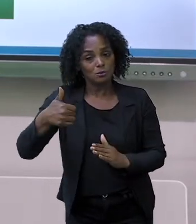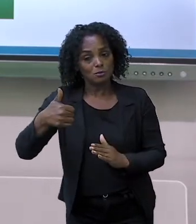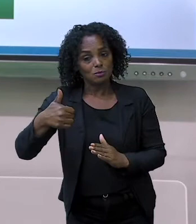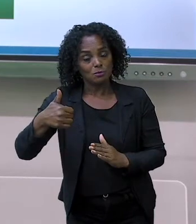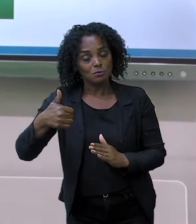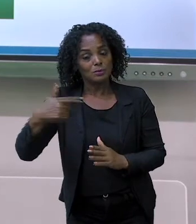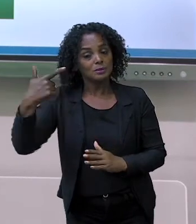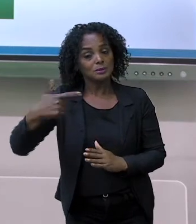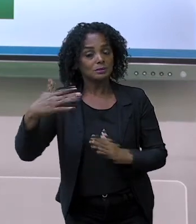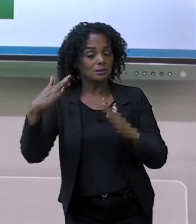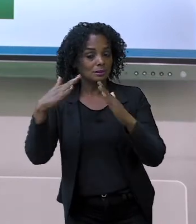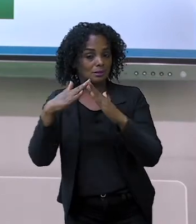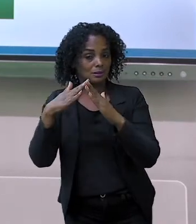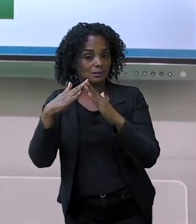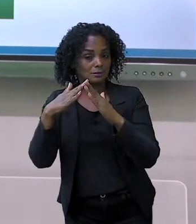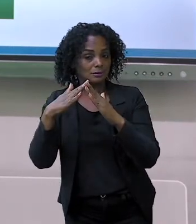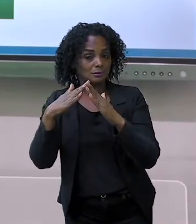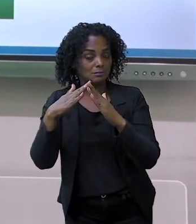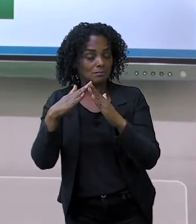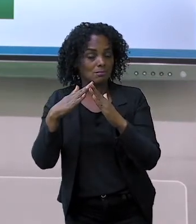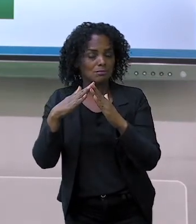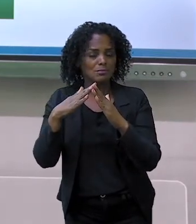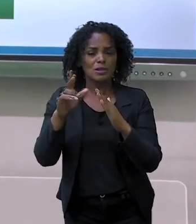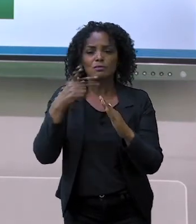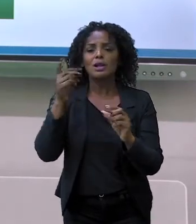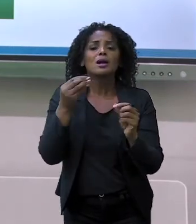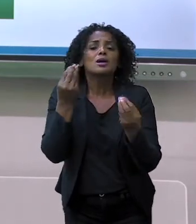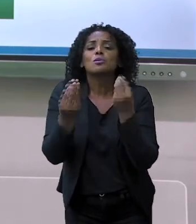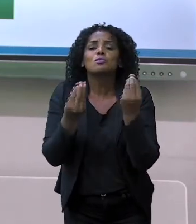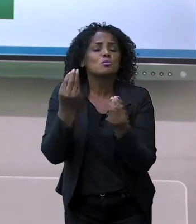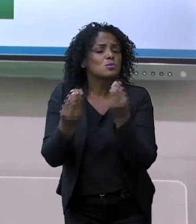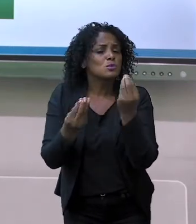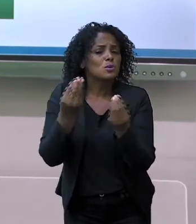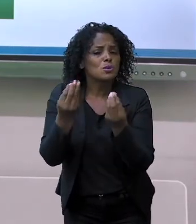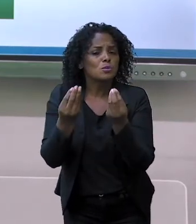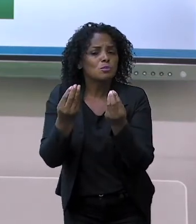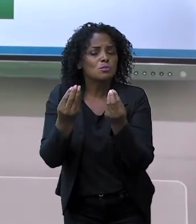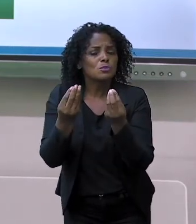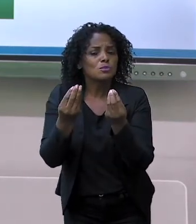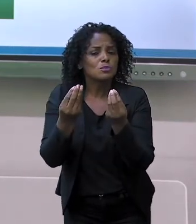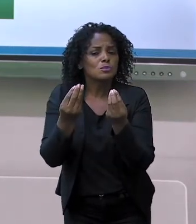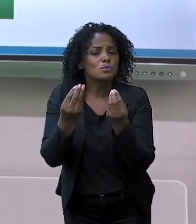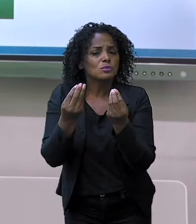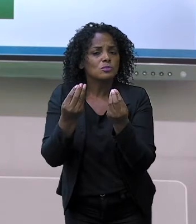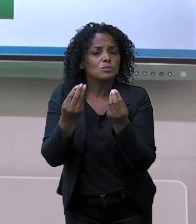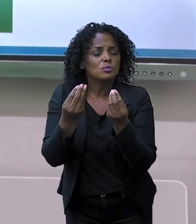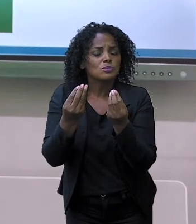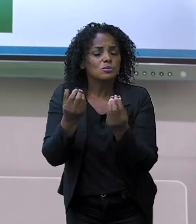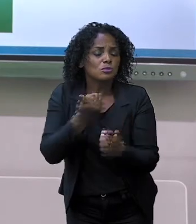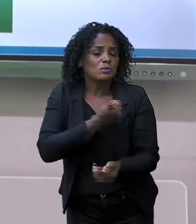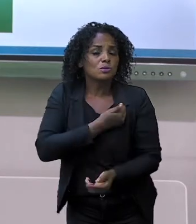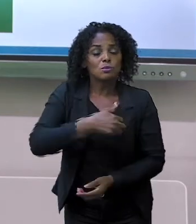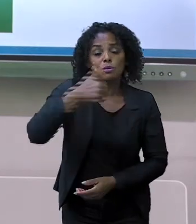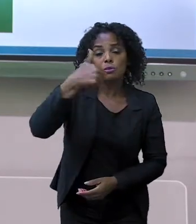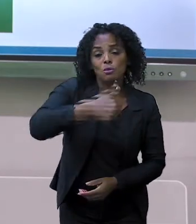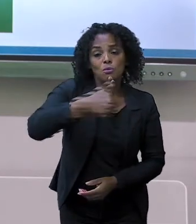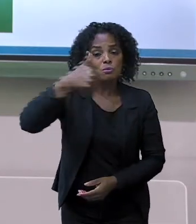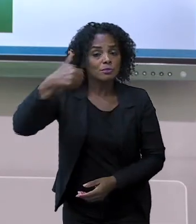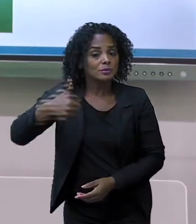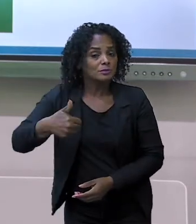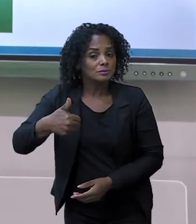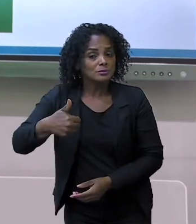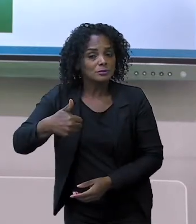dezena e uma unidade, que foi representado pelo número onze. E